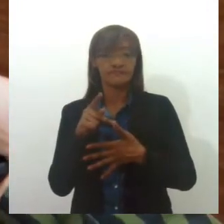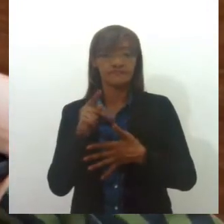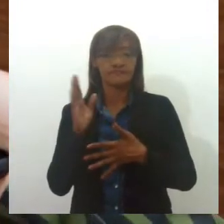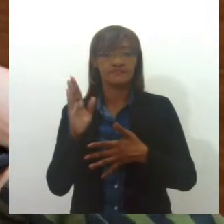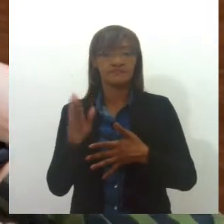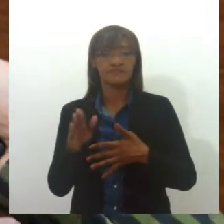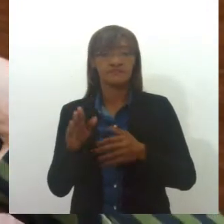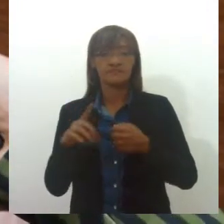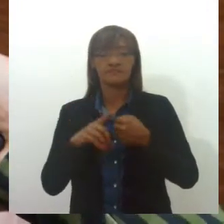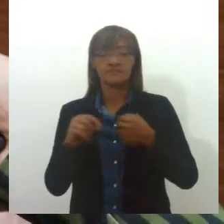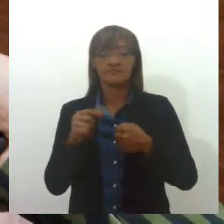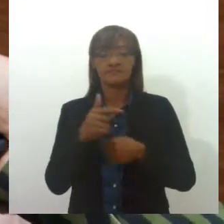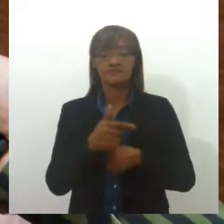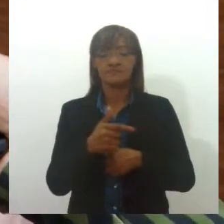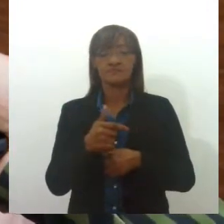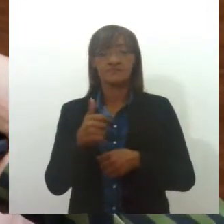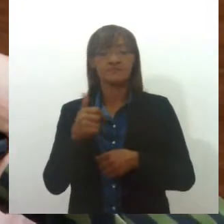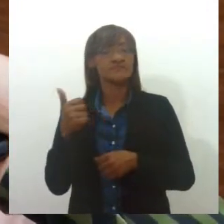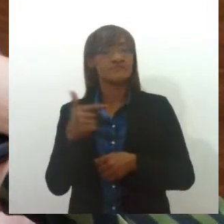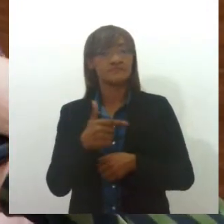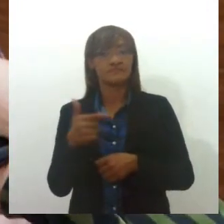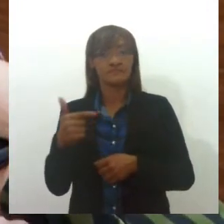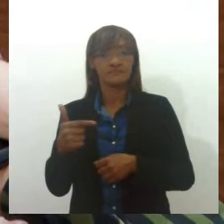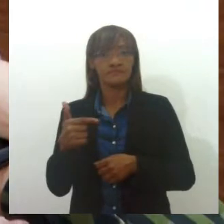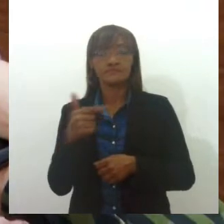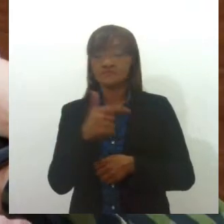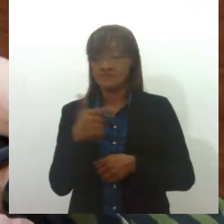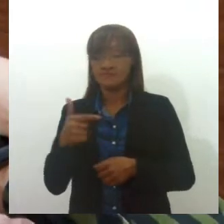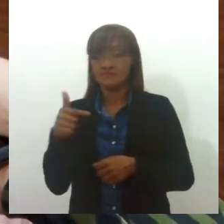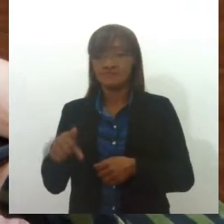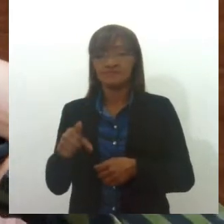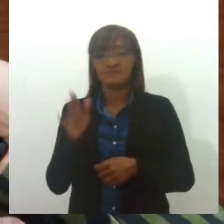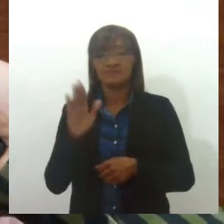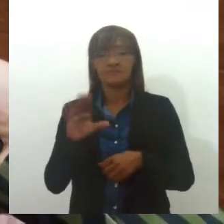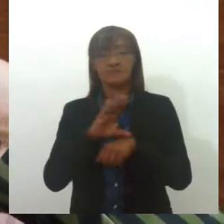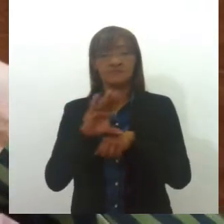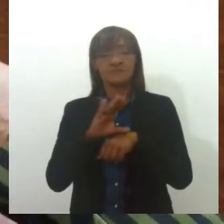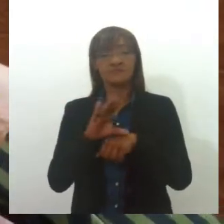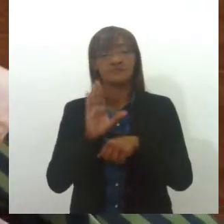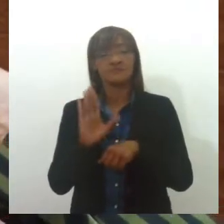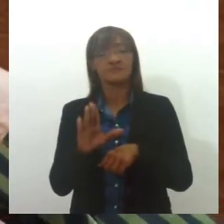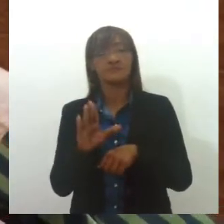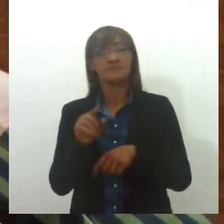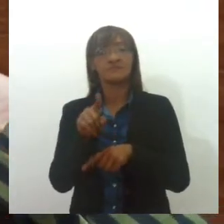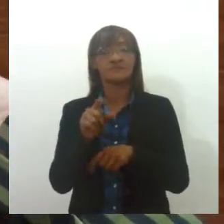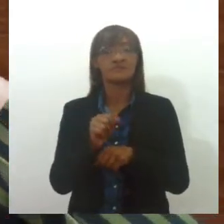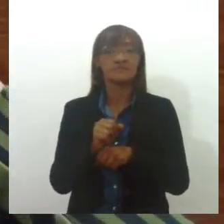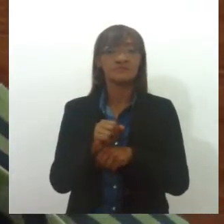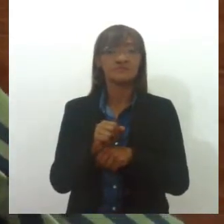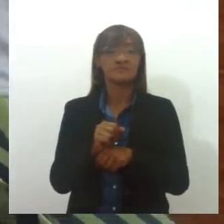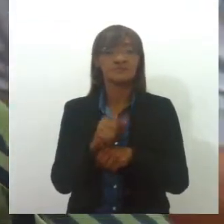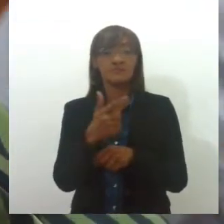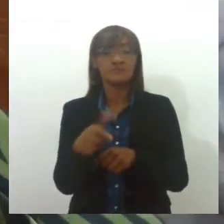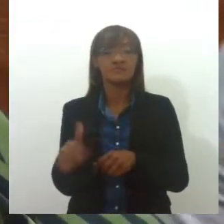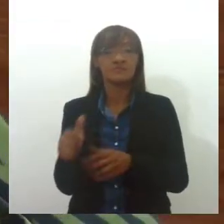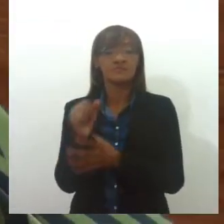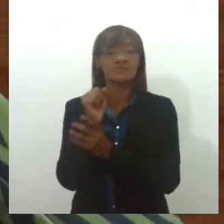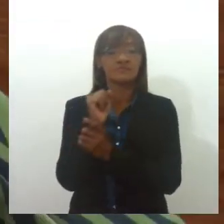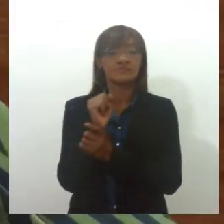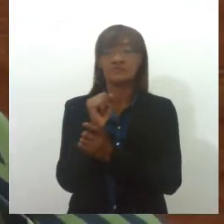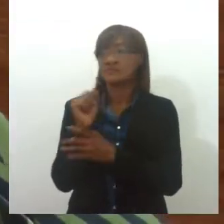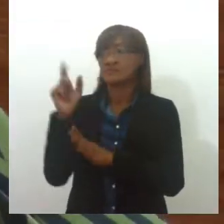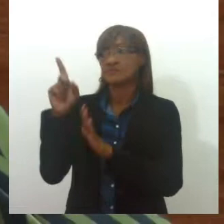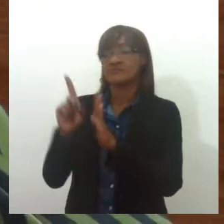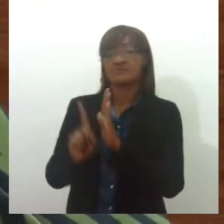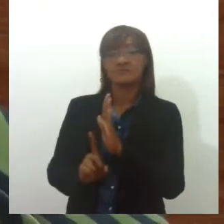227 da Constituição Federal. Até porque, se você não é uma criança que tem garantido o seu direito fundamental